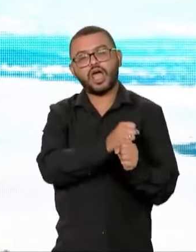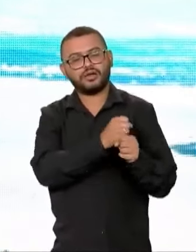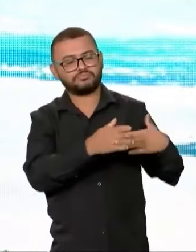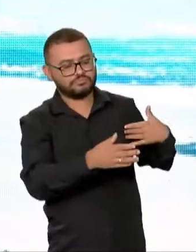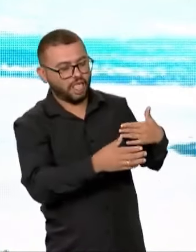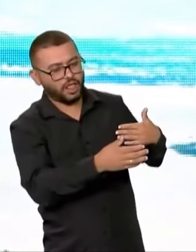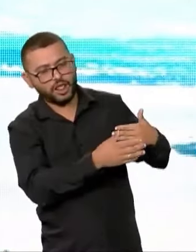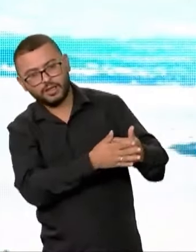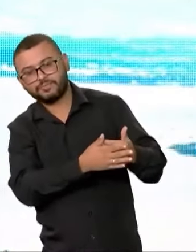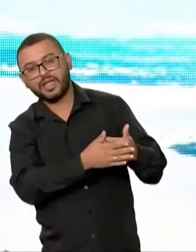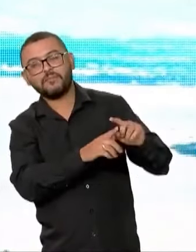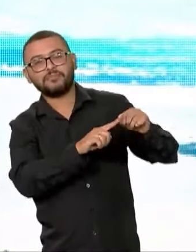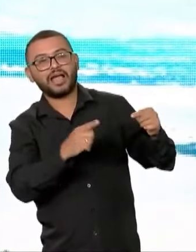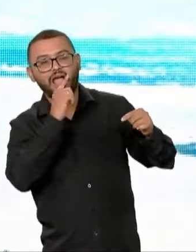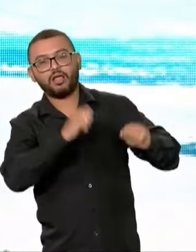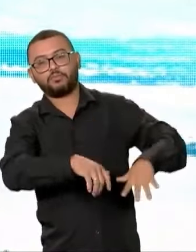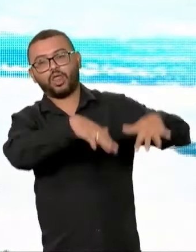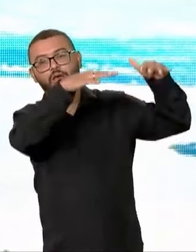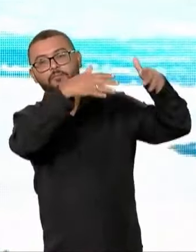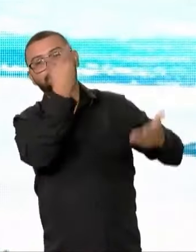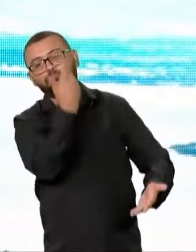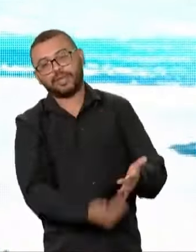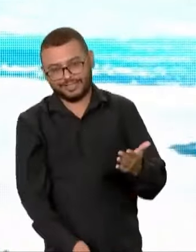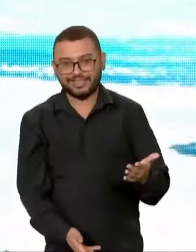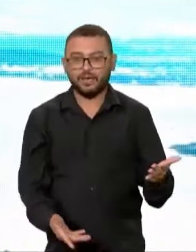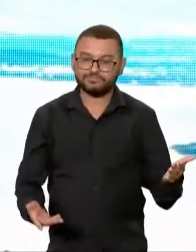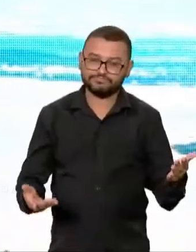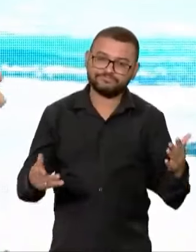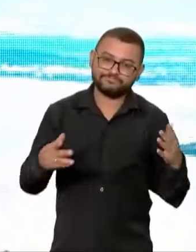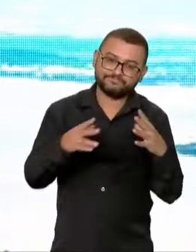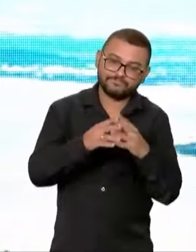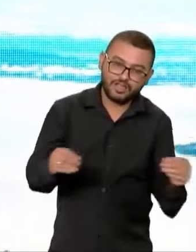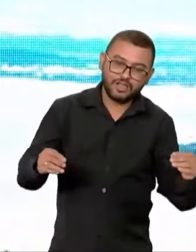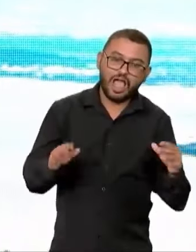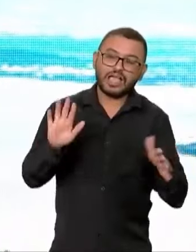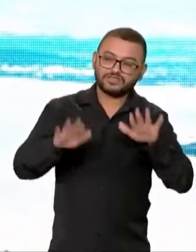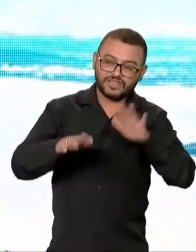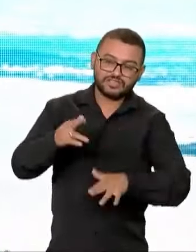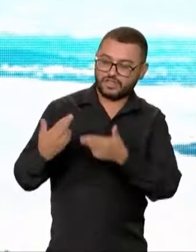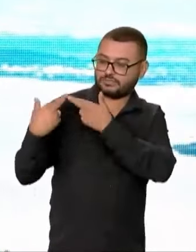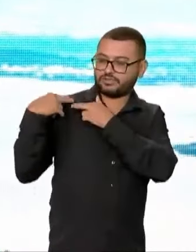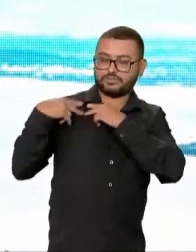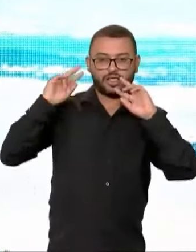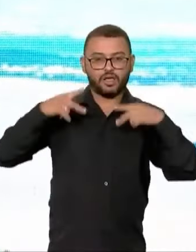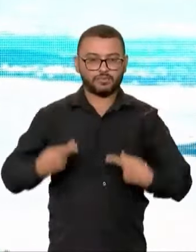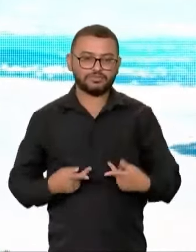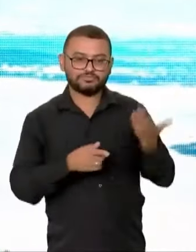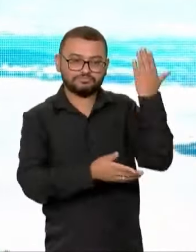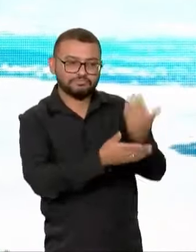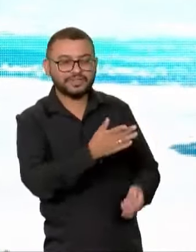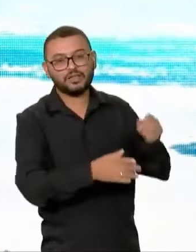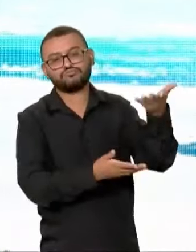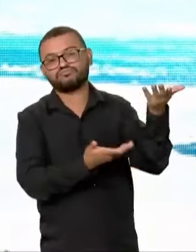construir e que por um desastre climático, quem sabe por irresponsabilidade humana, vocês perderam aquilo que